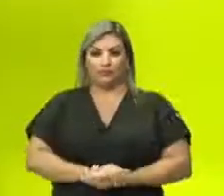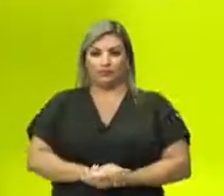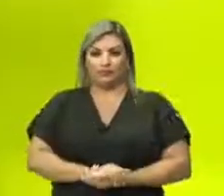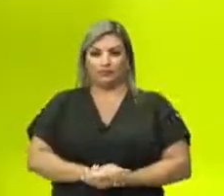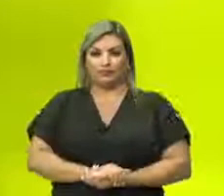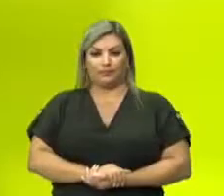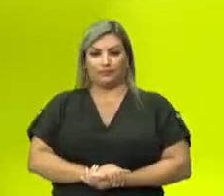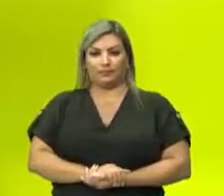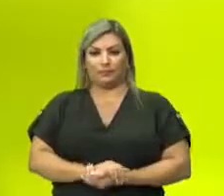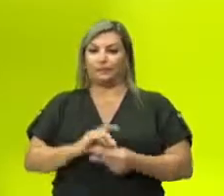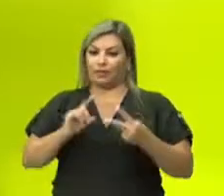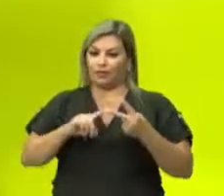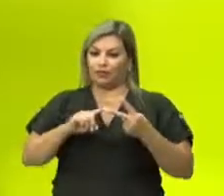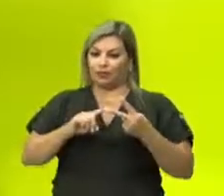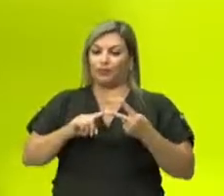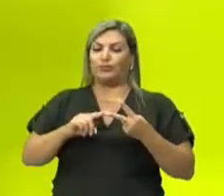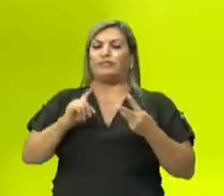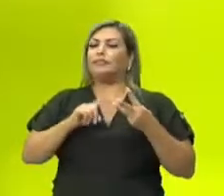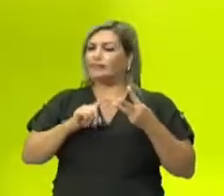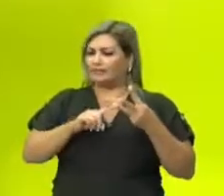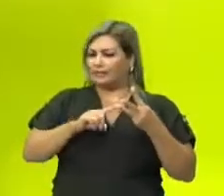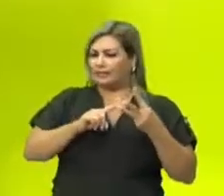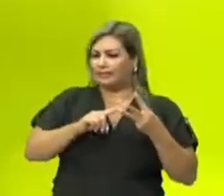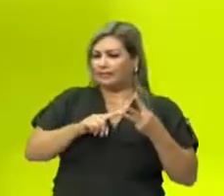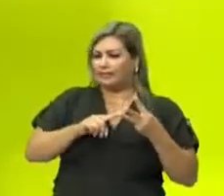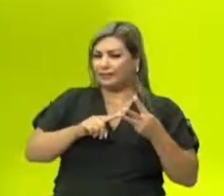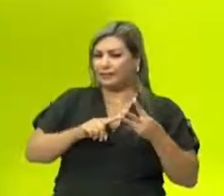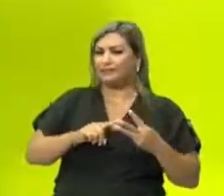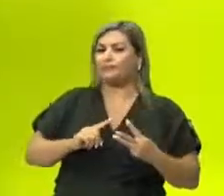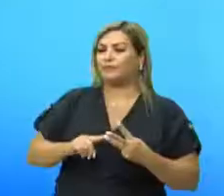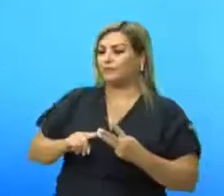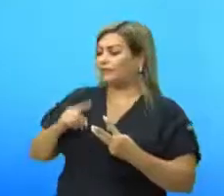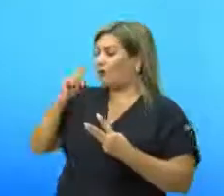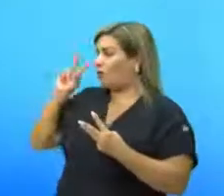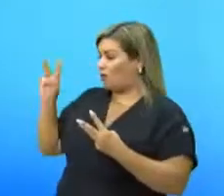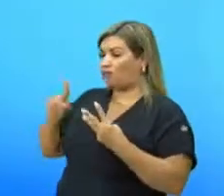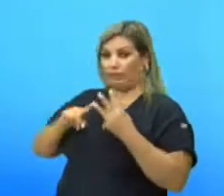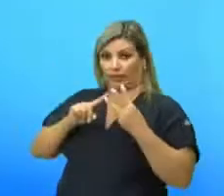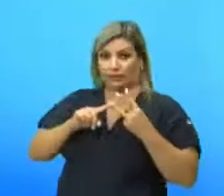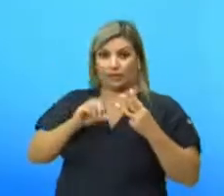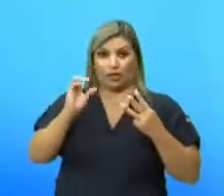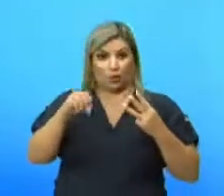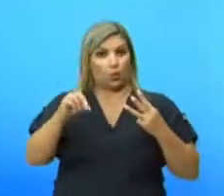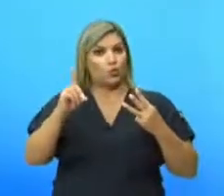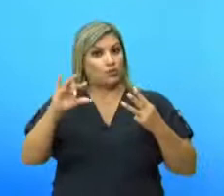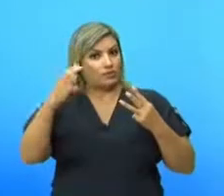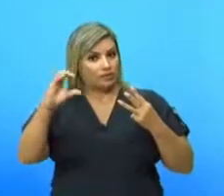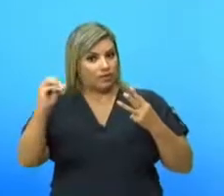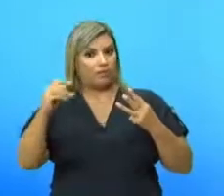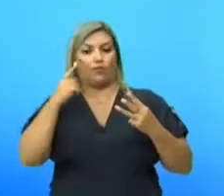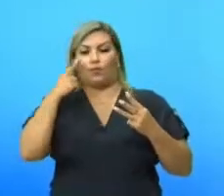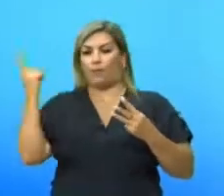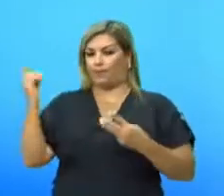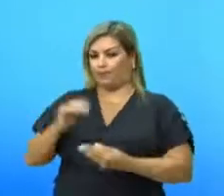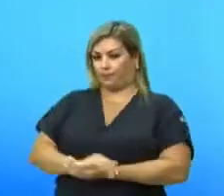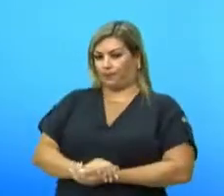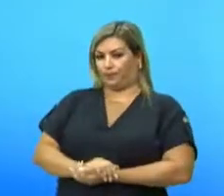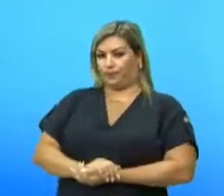falando ali, a segunda condição. Vamos para a terceira condição? Olha lá na tela, por favor. Terceira condição.